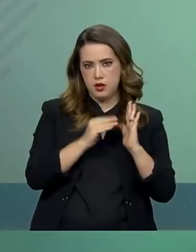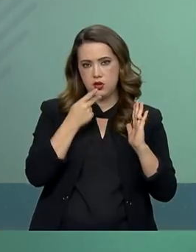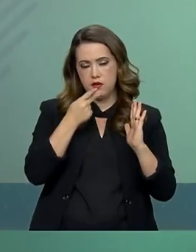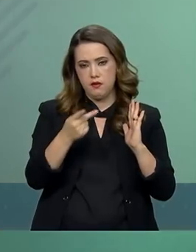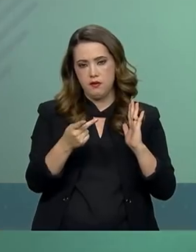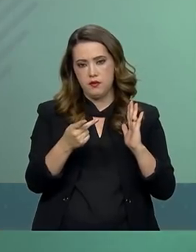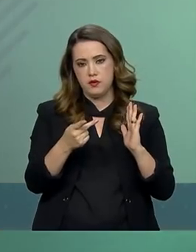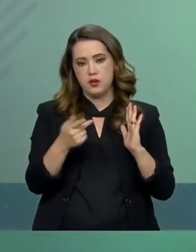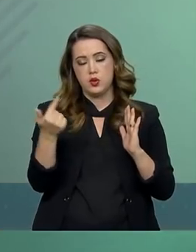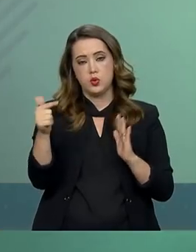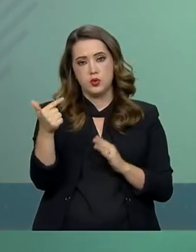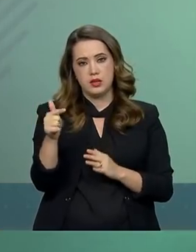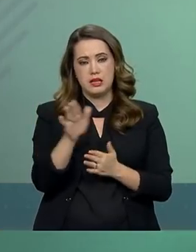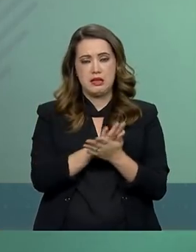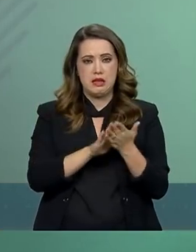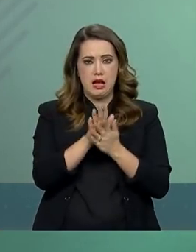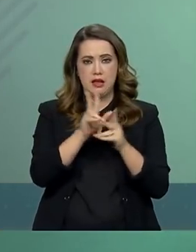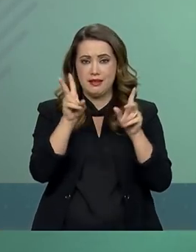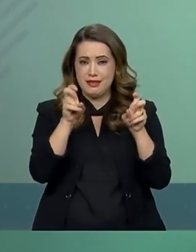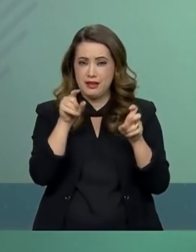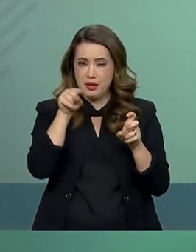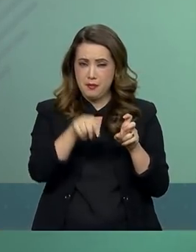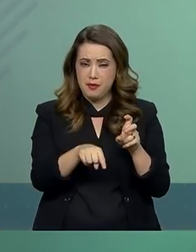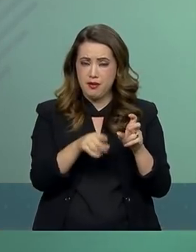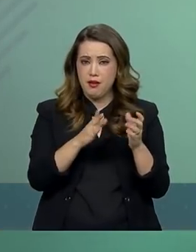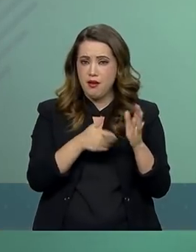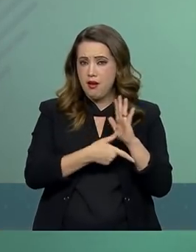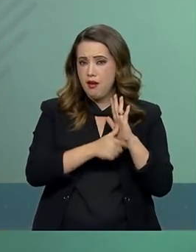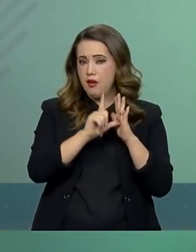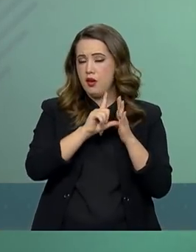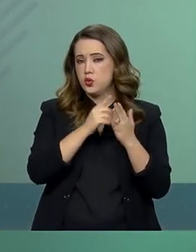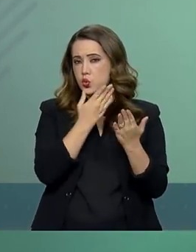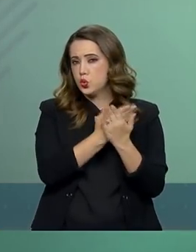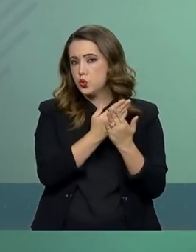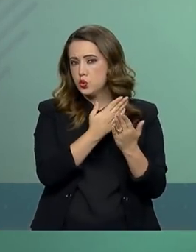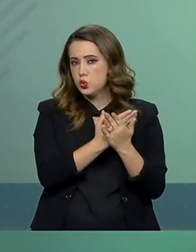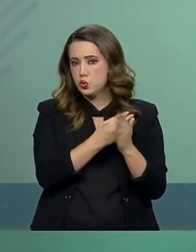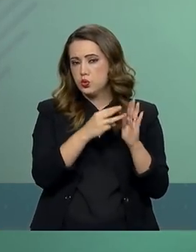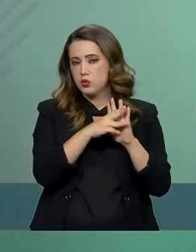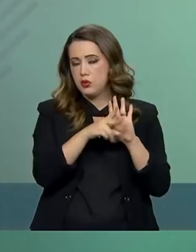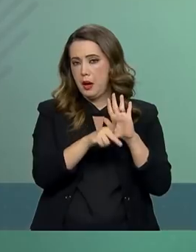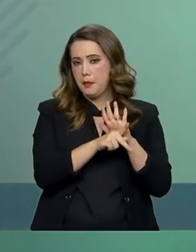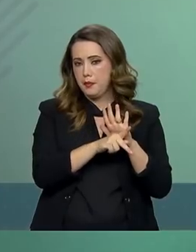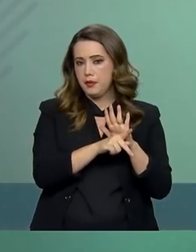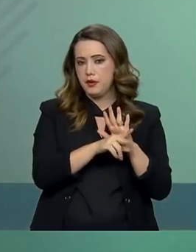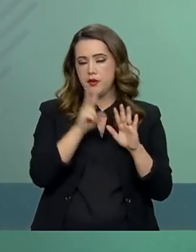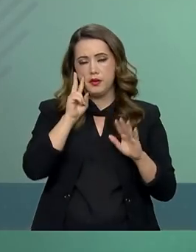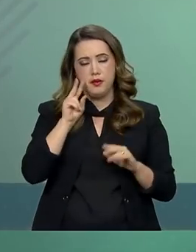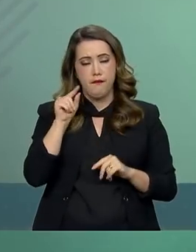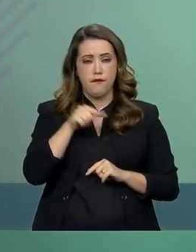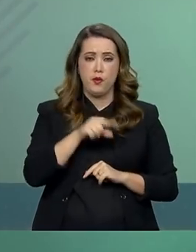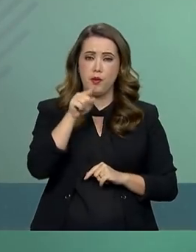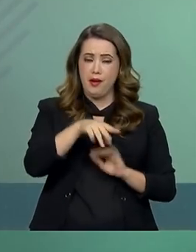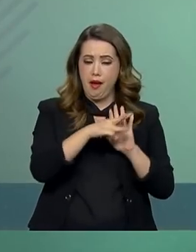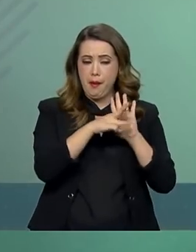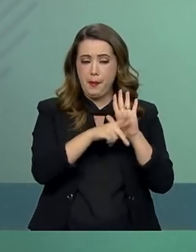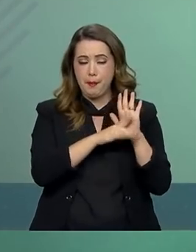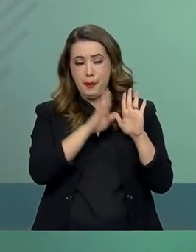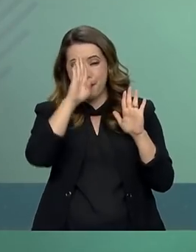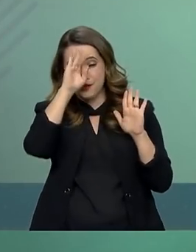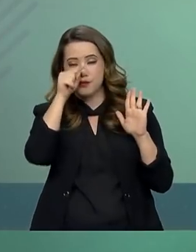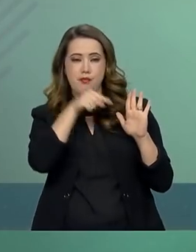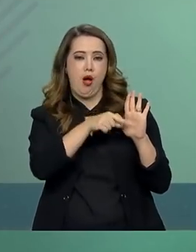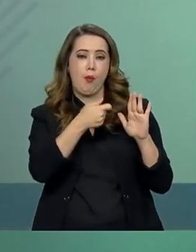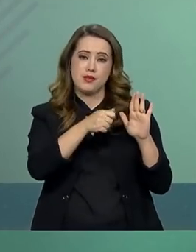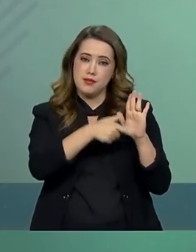vou repetir, não colocará em assunto essa pauta antes da avaliação das MPs, consideradas prioritárias no momento. Não obstante,